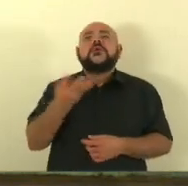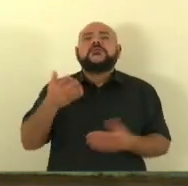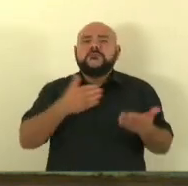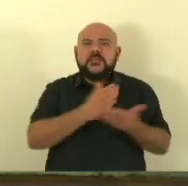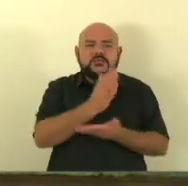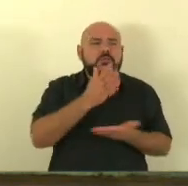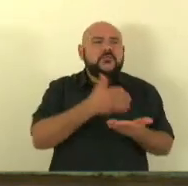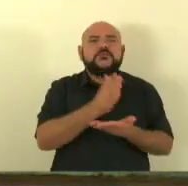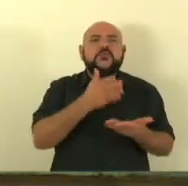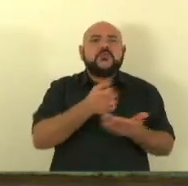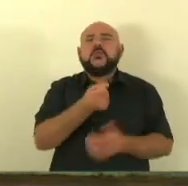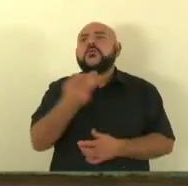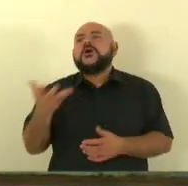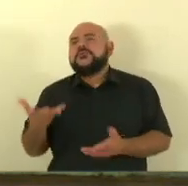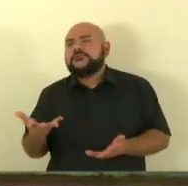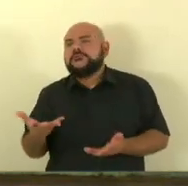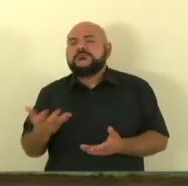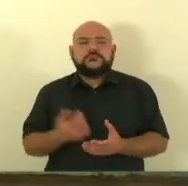passaram tantos